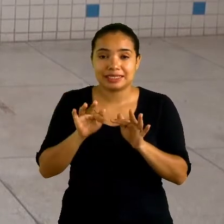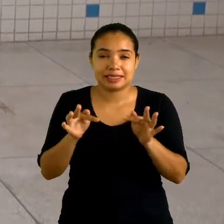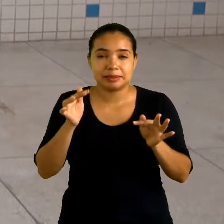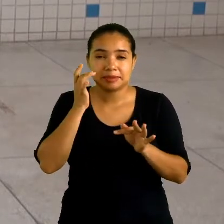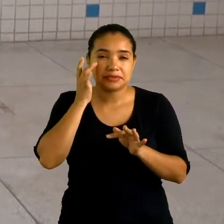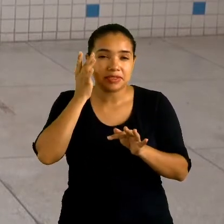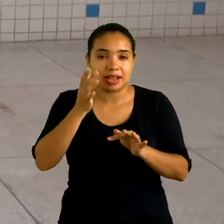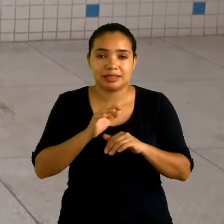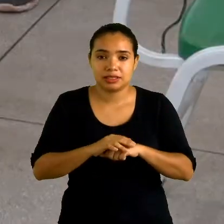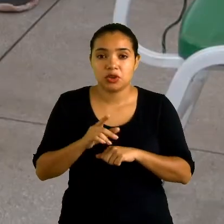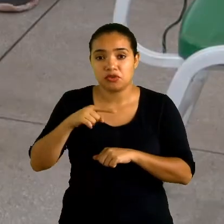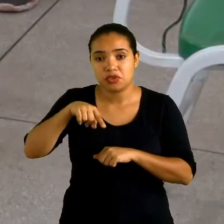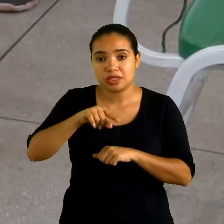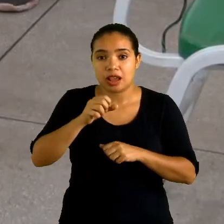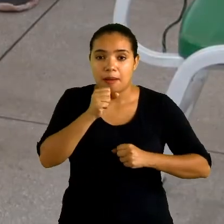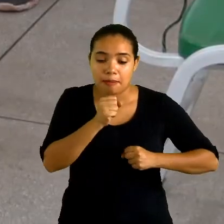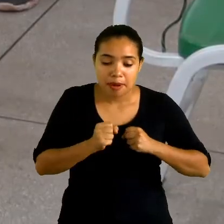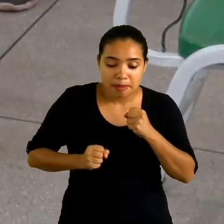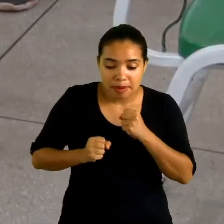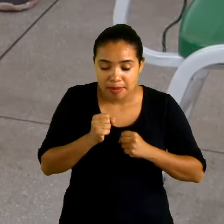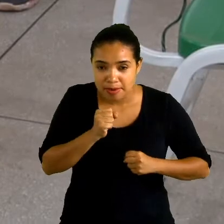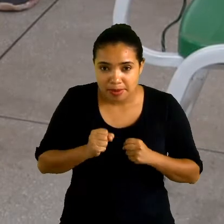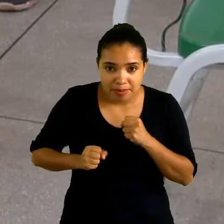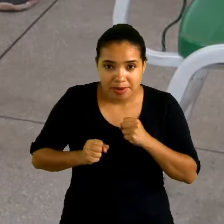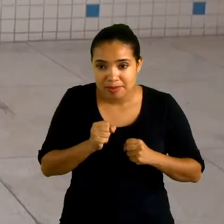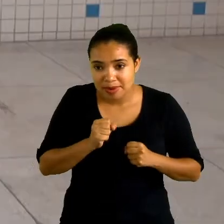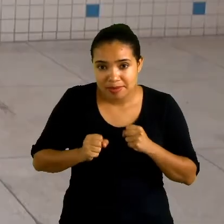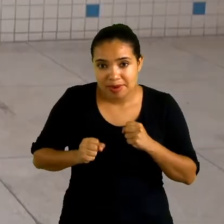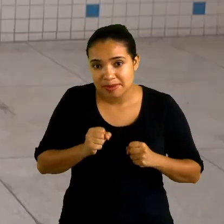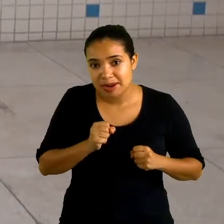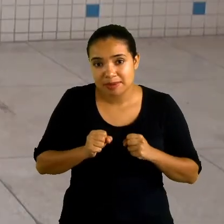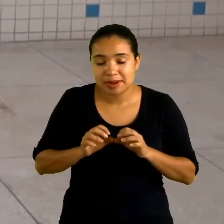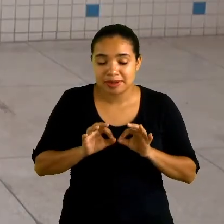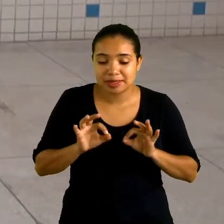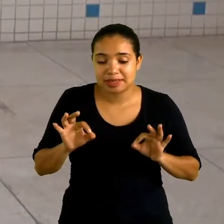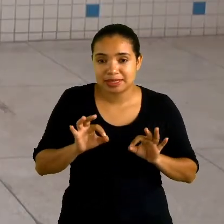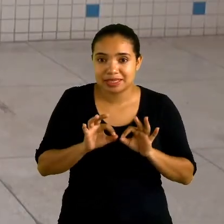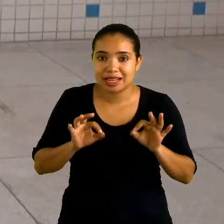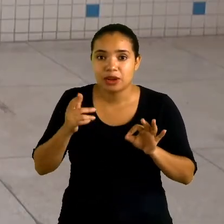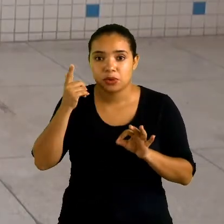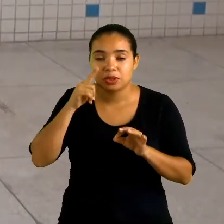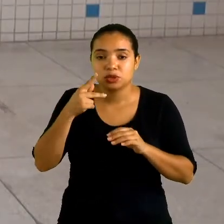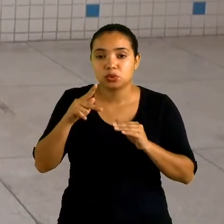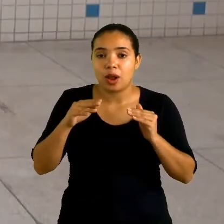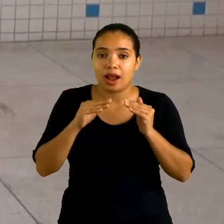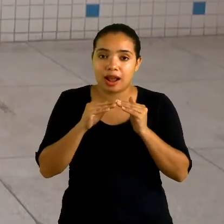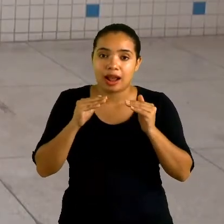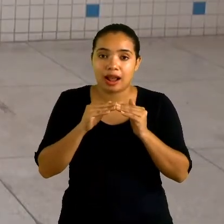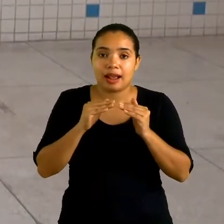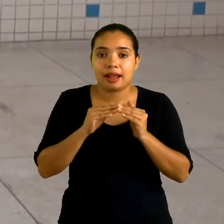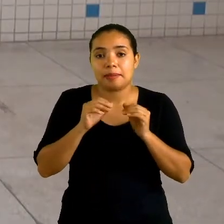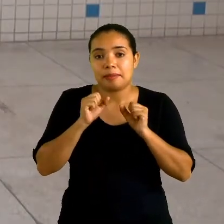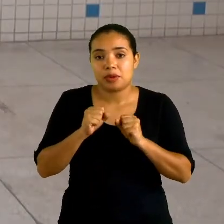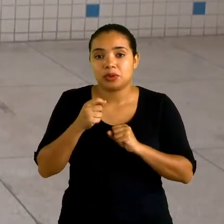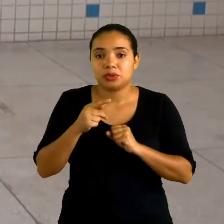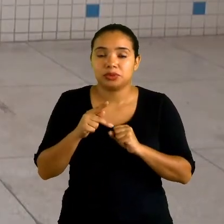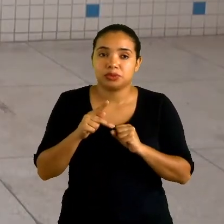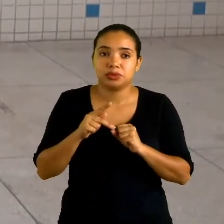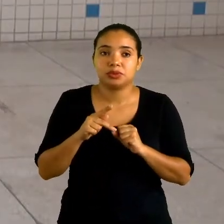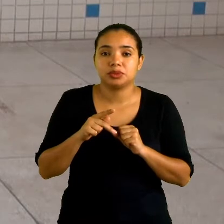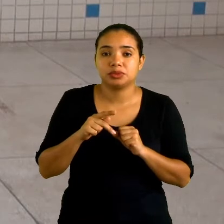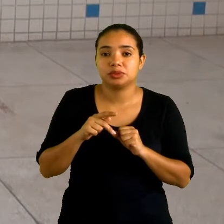bem fácil, você vai correr uma distância maior, aqui o meu espaço é um pouco curto, mas você na sua casa vai poder fazer na garagem, no